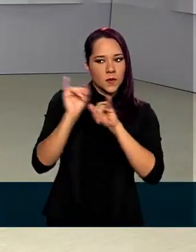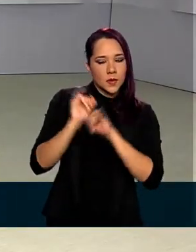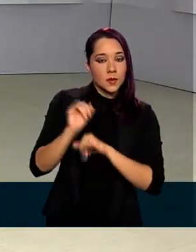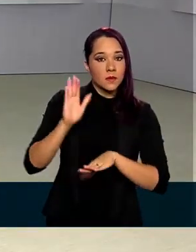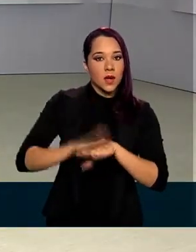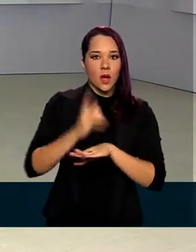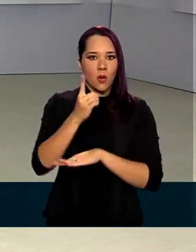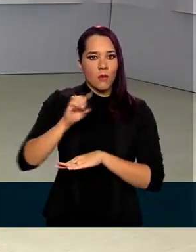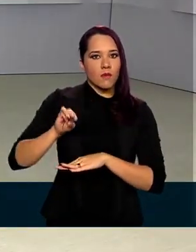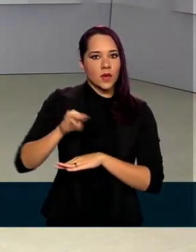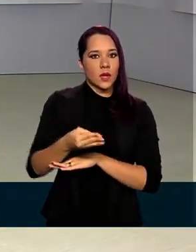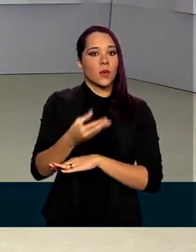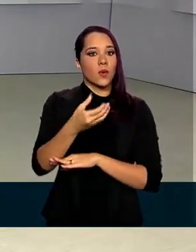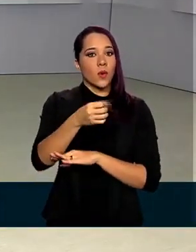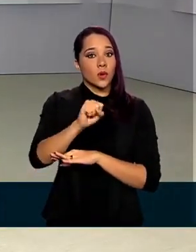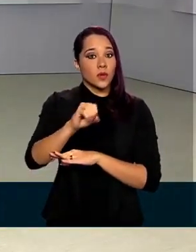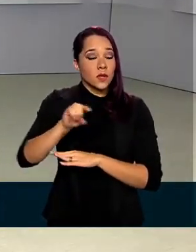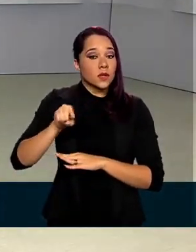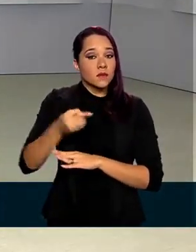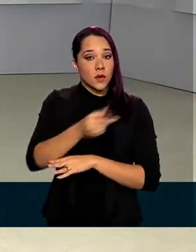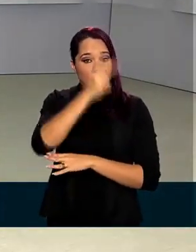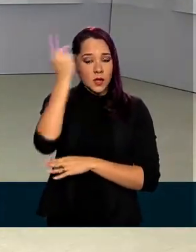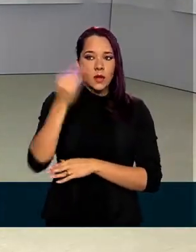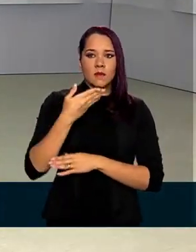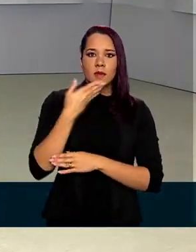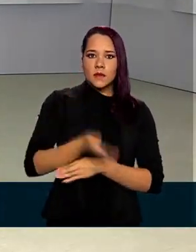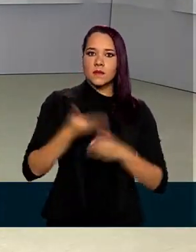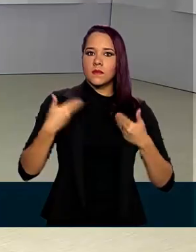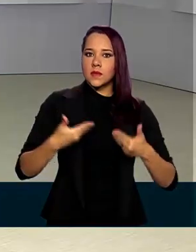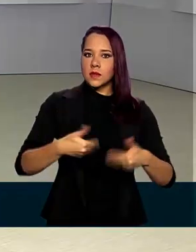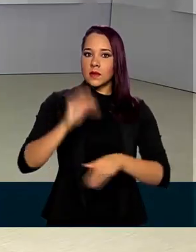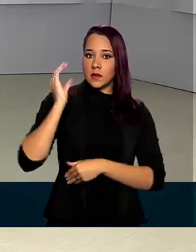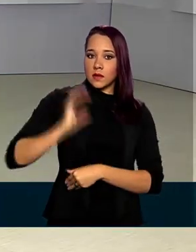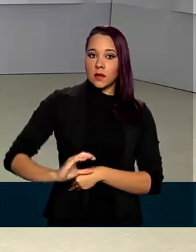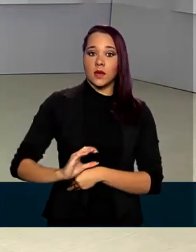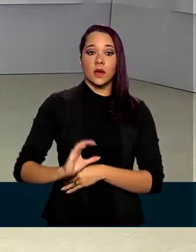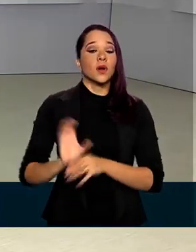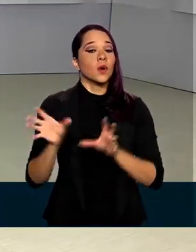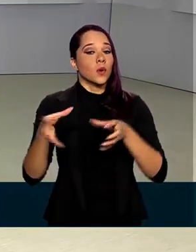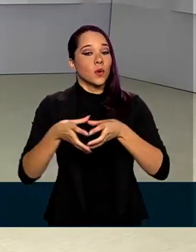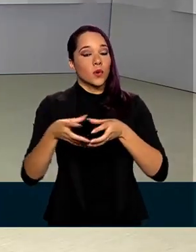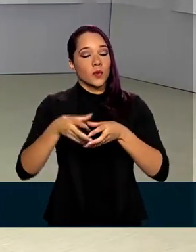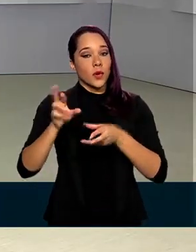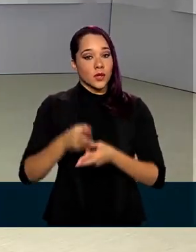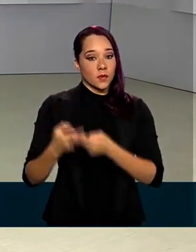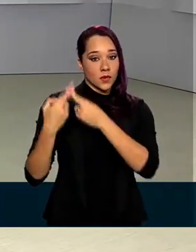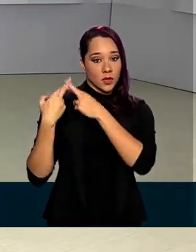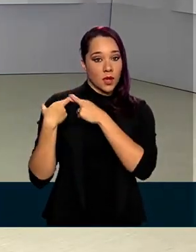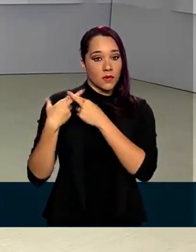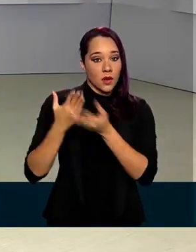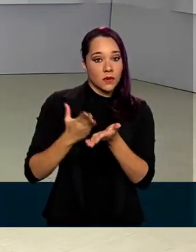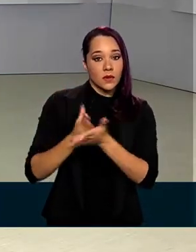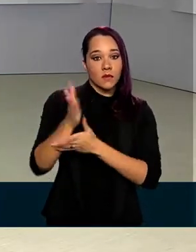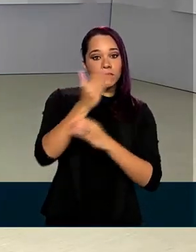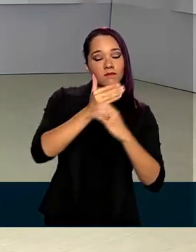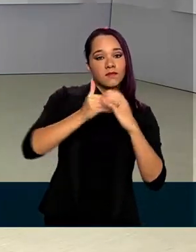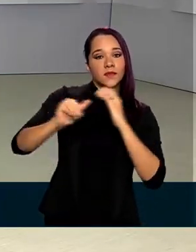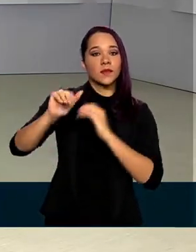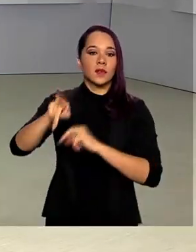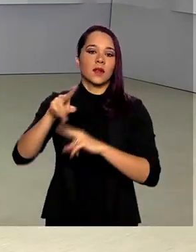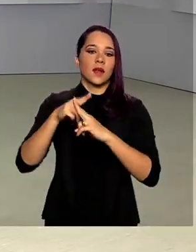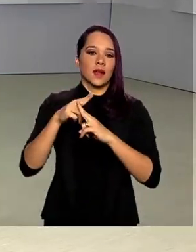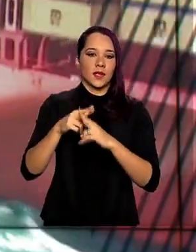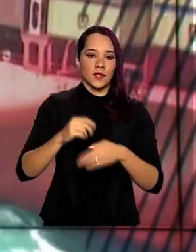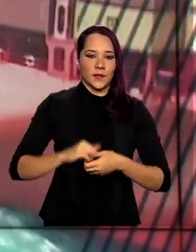mais de 1 milhão e 800 mil solicitações pelo Ministério da Cidadania, o órgão gestor do programa autorizou o envio das informações